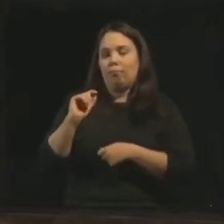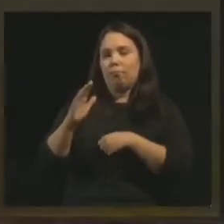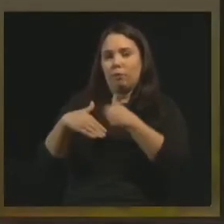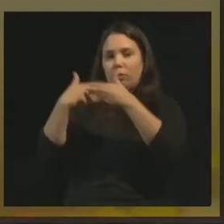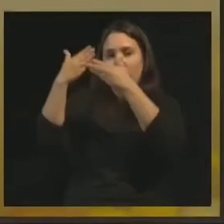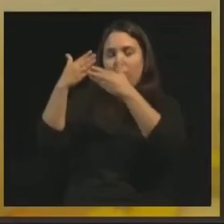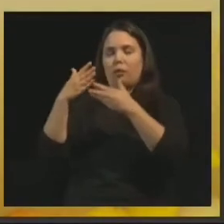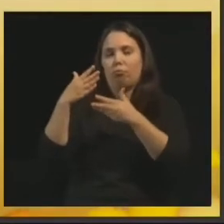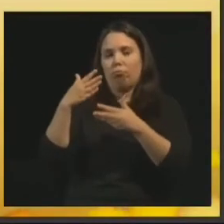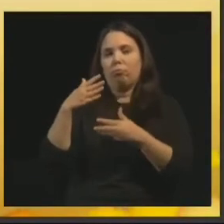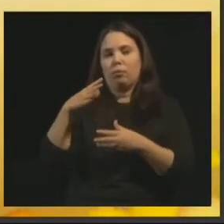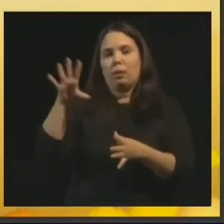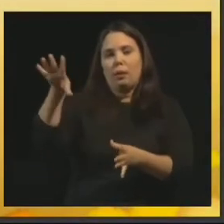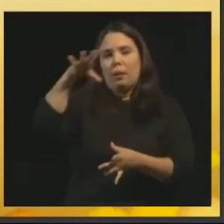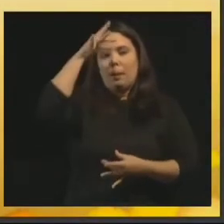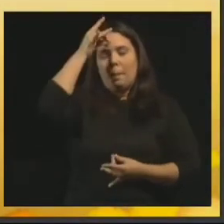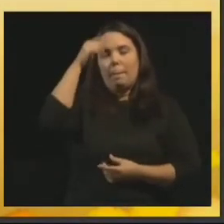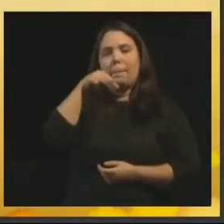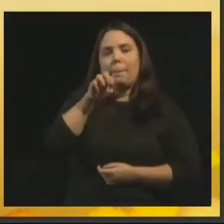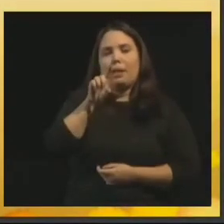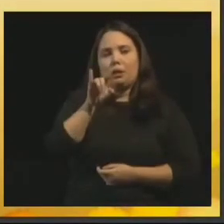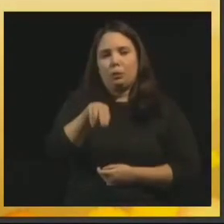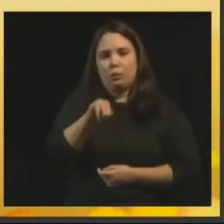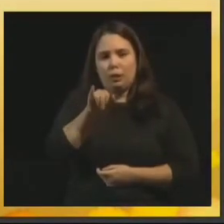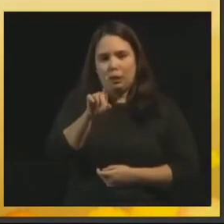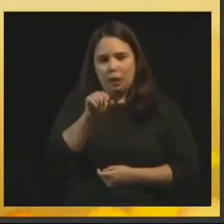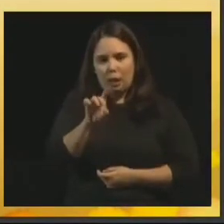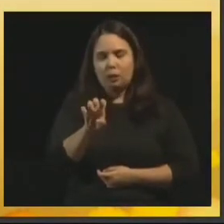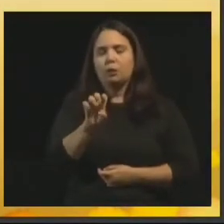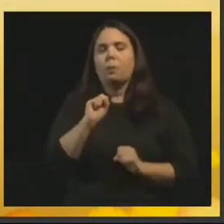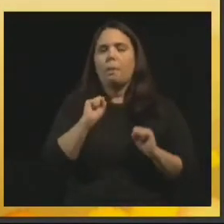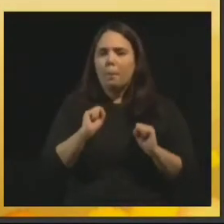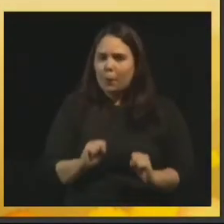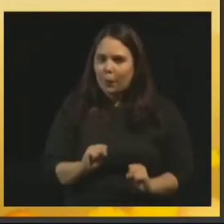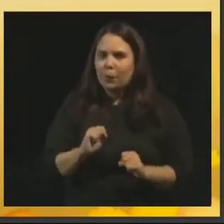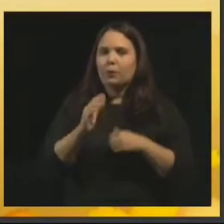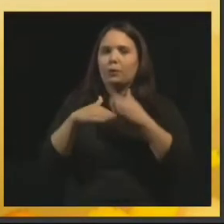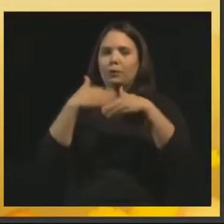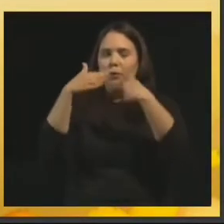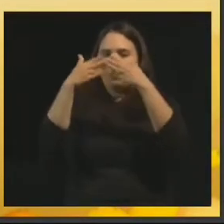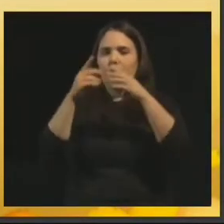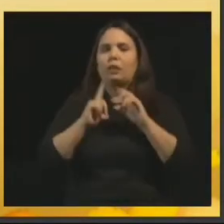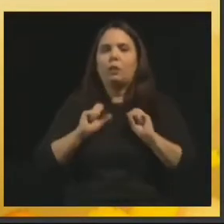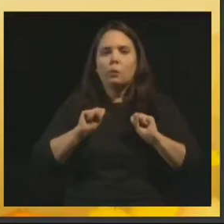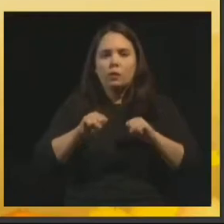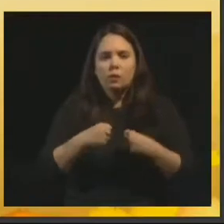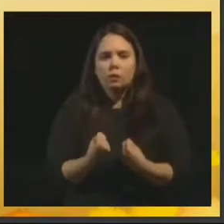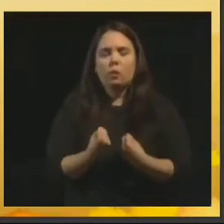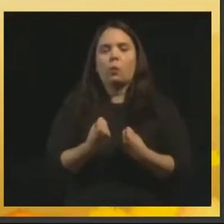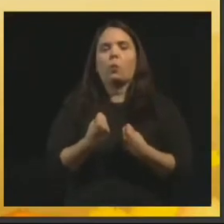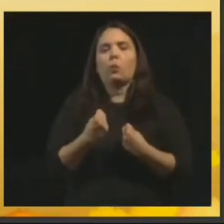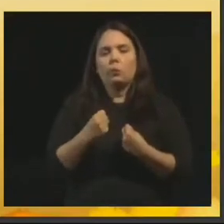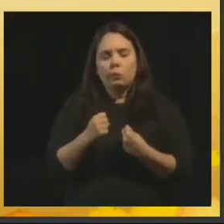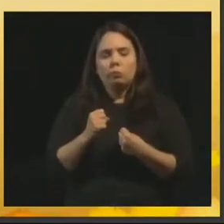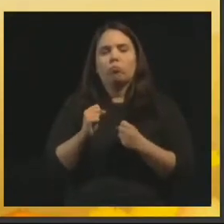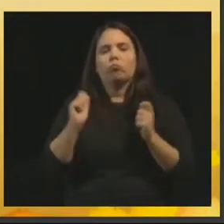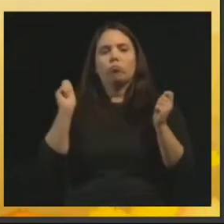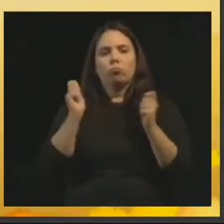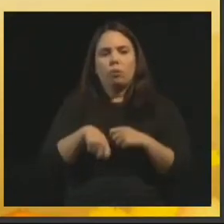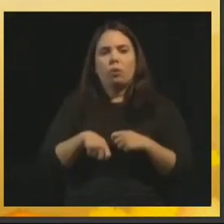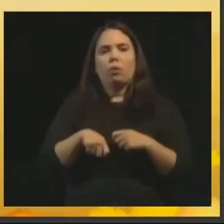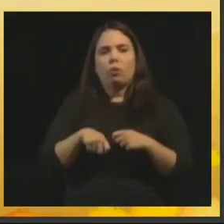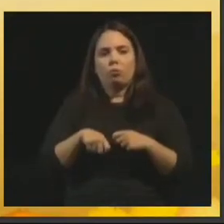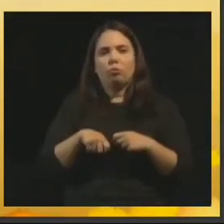mediunidade. Então, a mediunidade se desenvolve, viu, pessoal? Você pode desenvolver, sim, com esforço, com dedicação. Claro que você tem que ter a